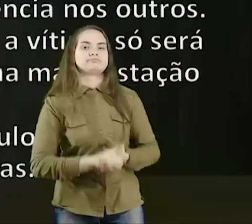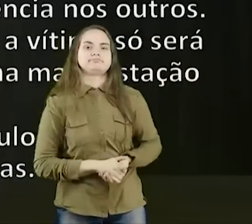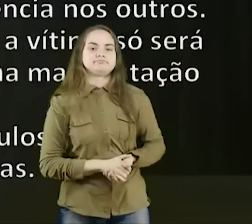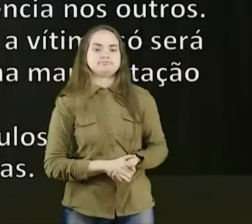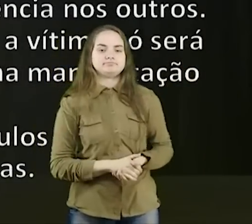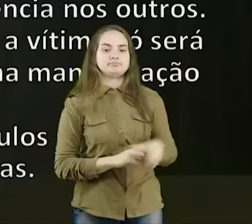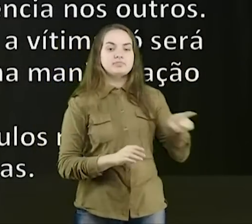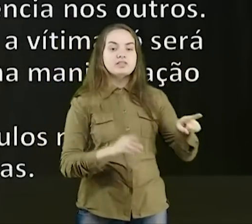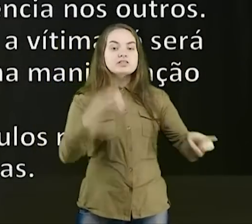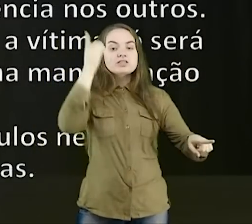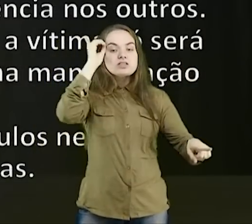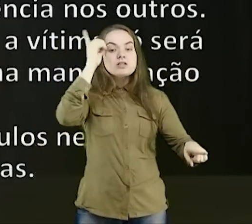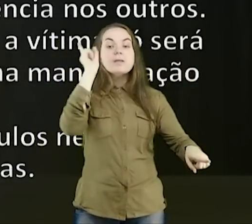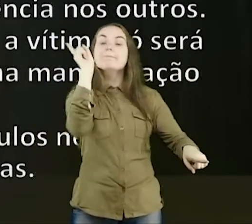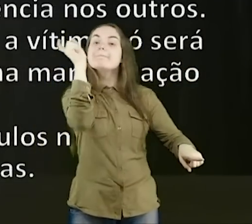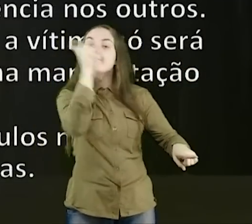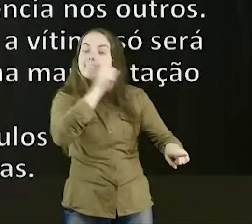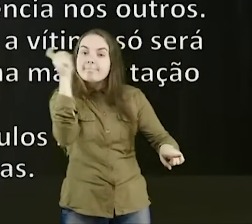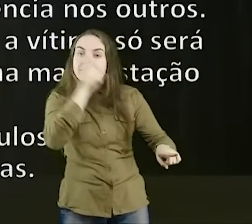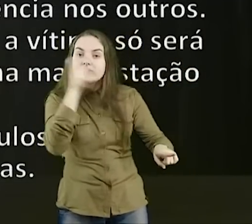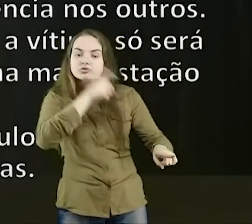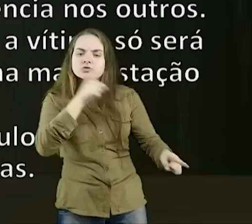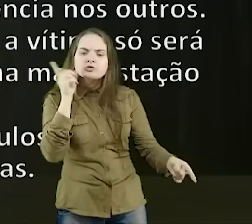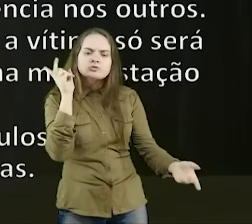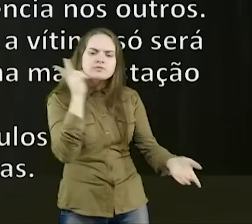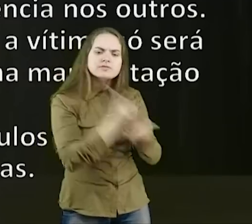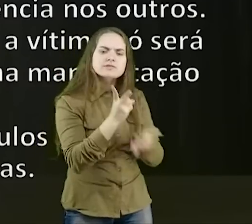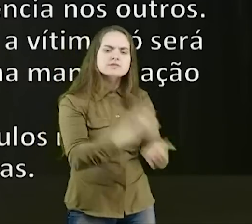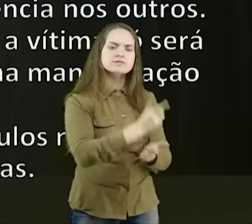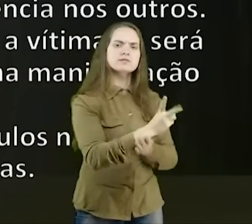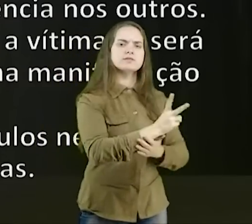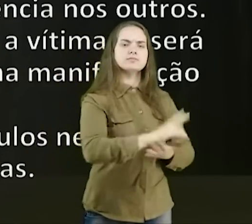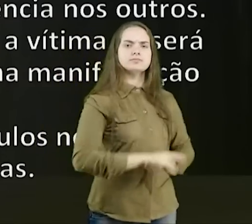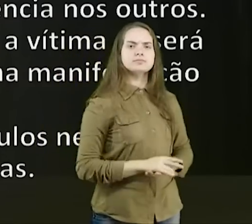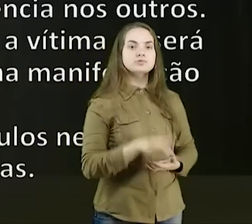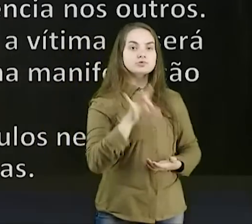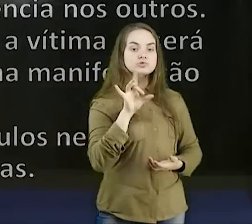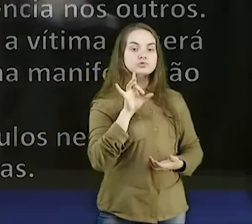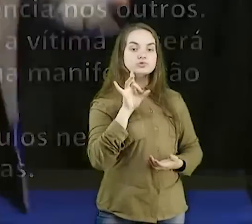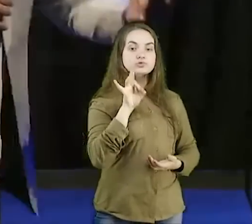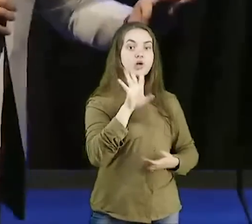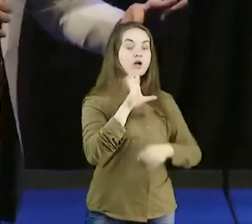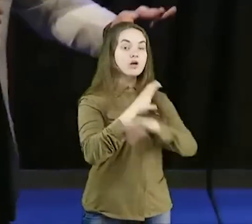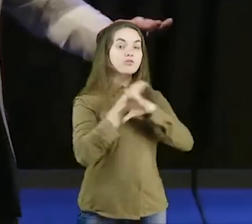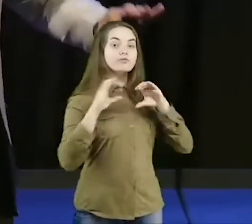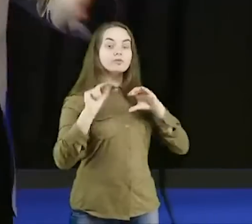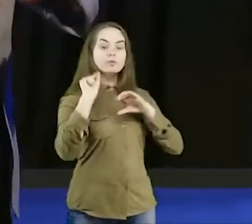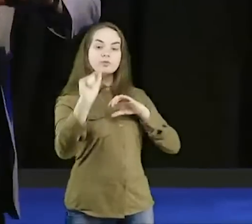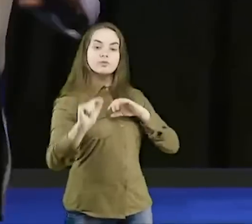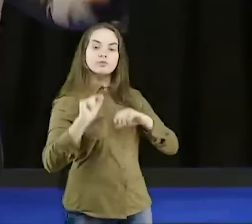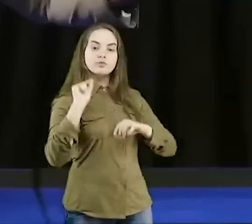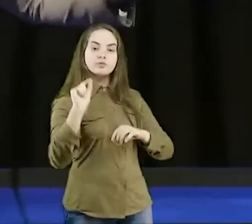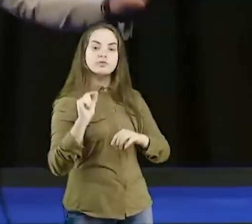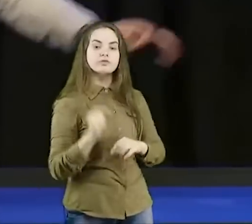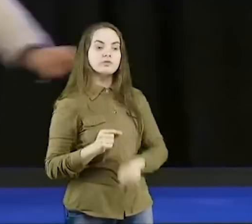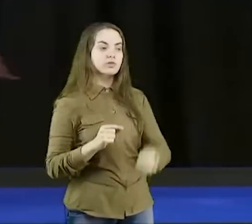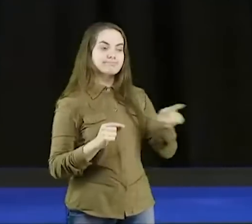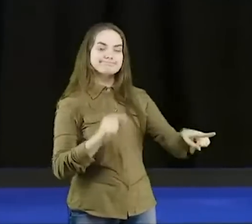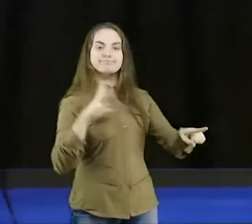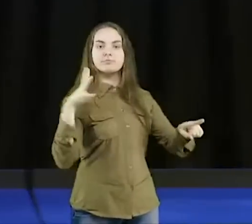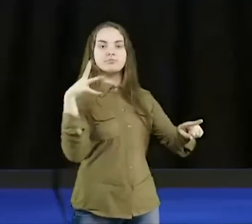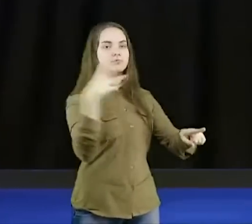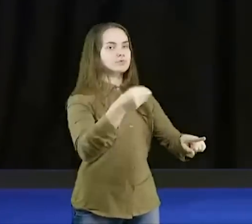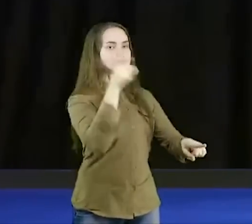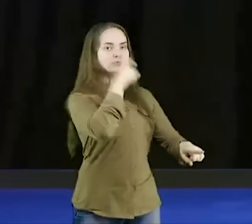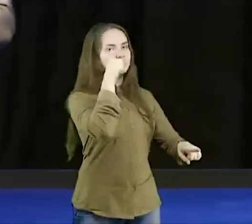espírito imundo, é mentiroso o tempo todo, você só pode confiar numa coisa, que nada é